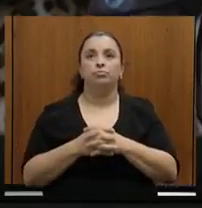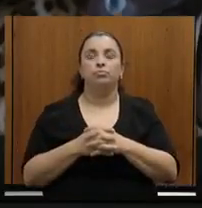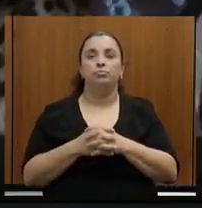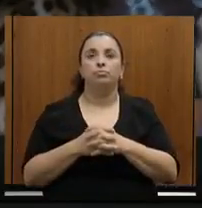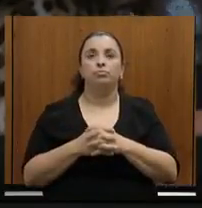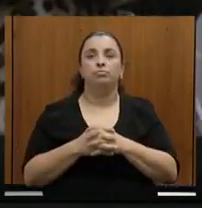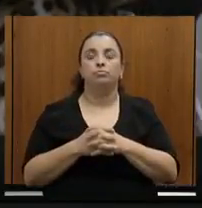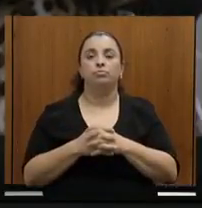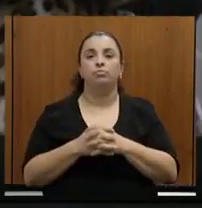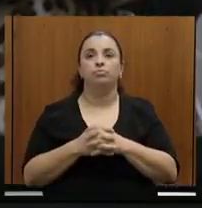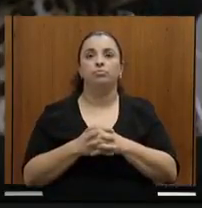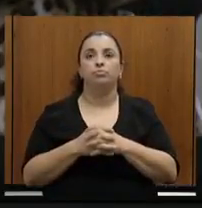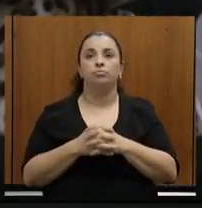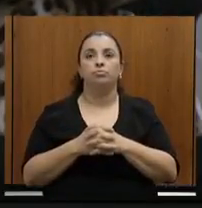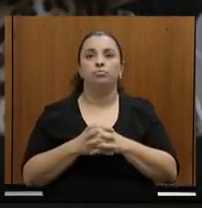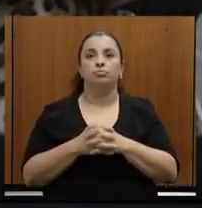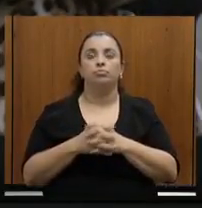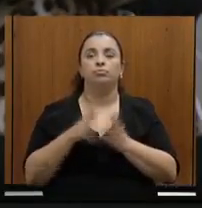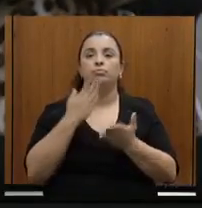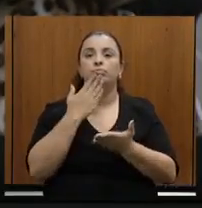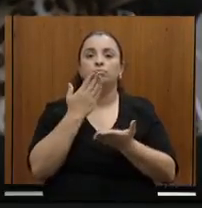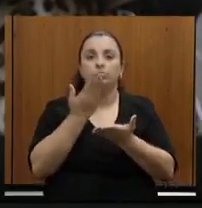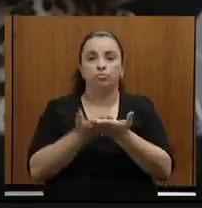Bom, sobre a mesa, requerimentos.